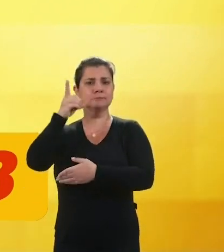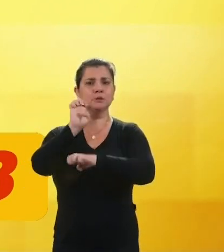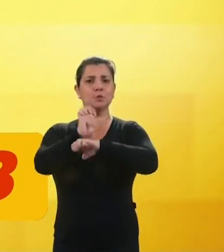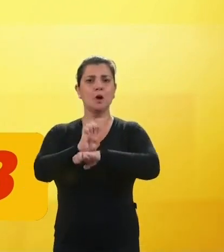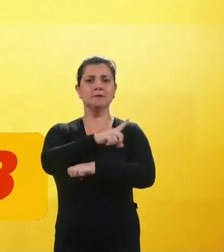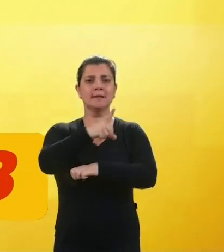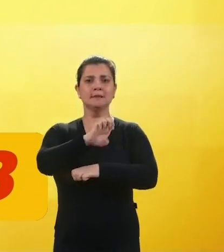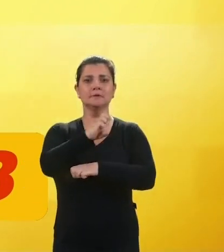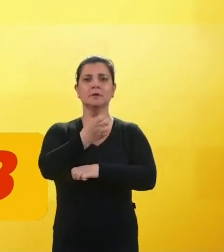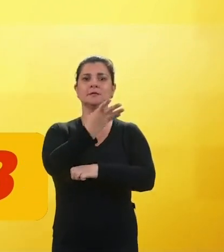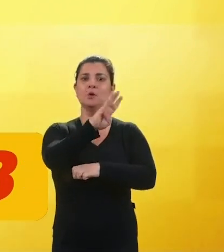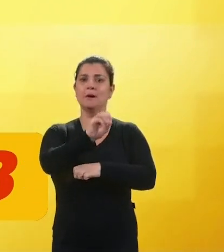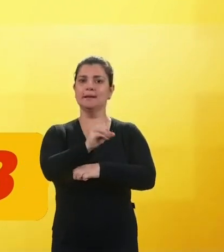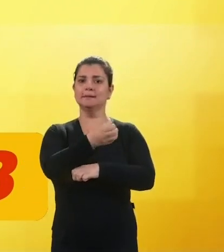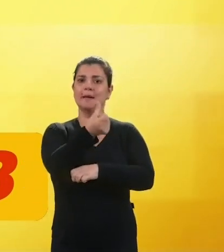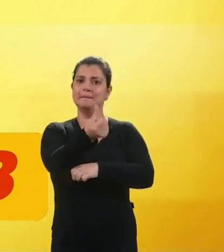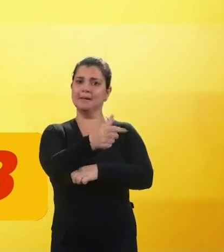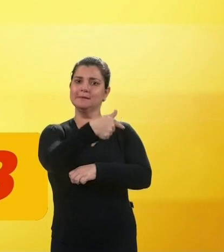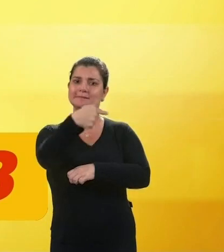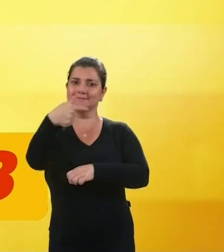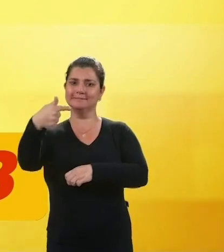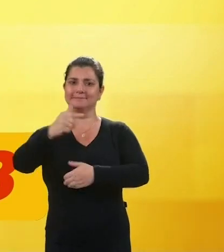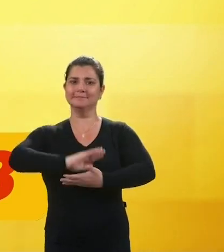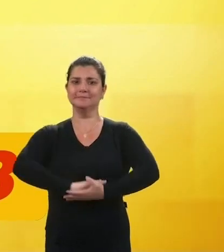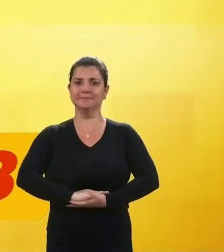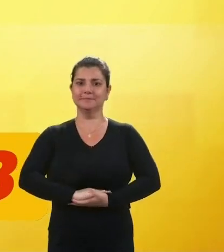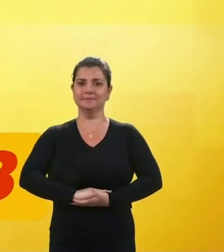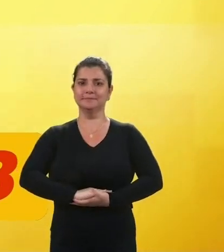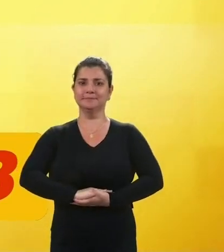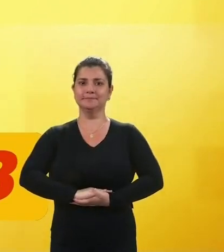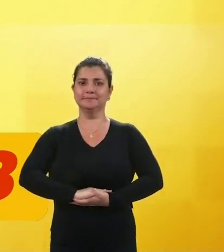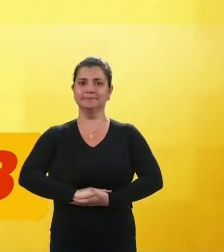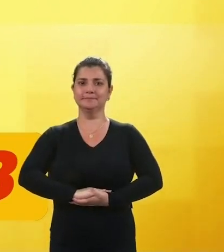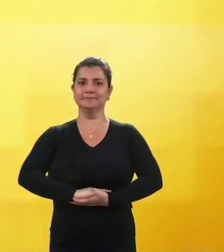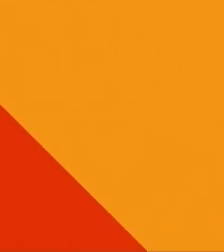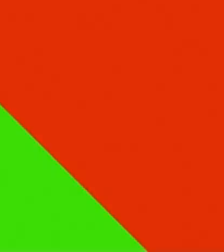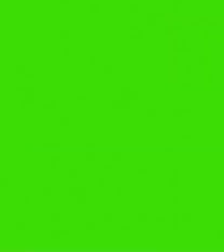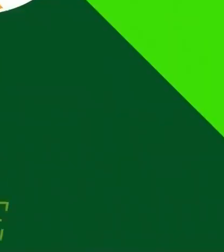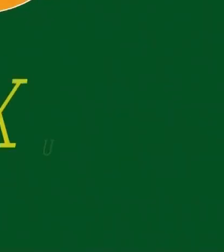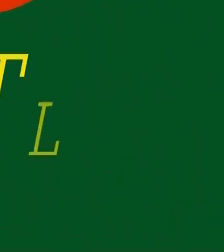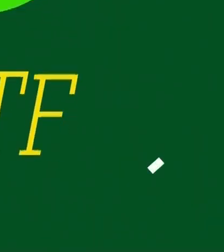conhece, deputado estadual Zé D'Ambrós, 40677.